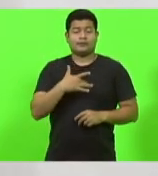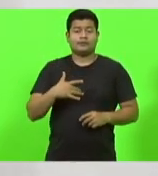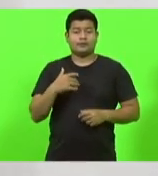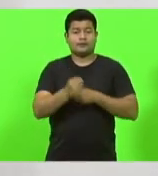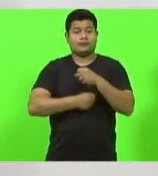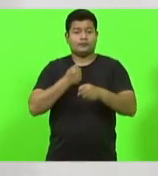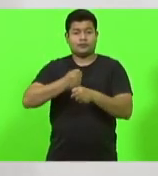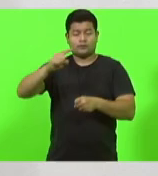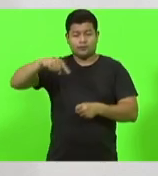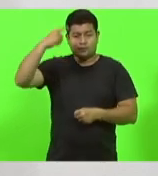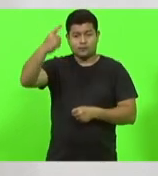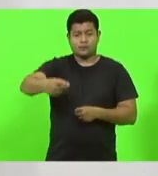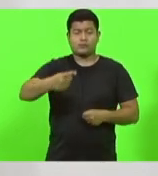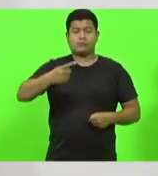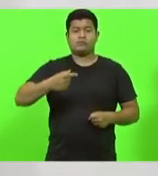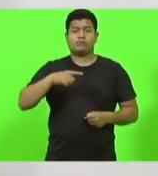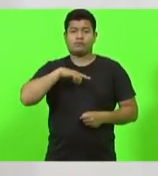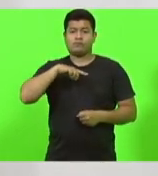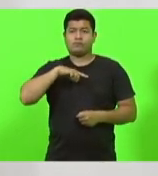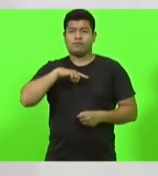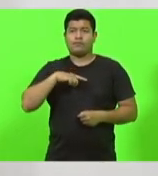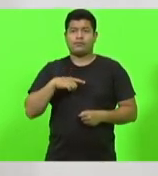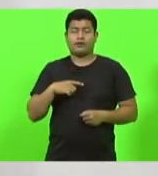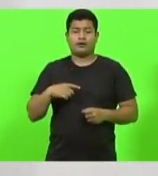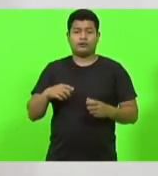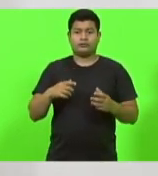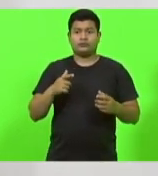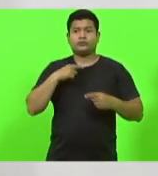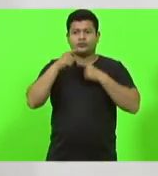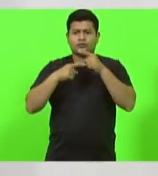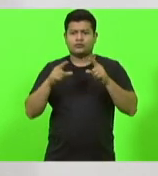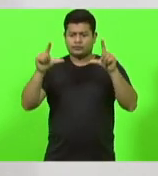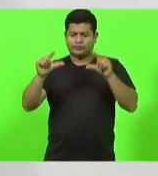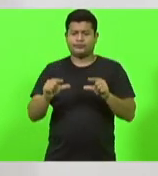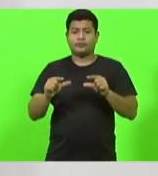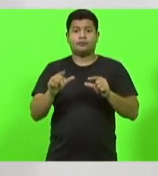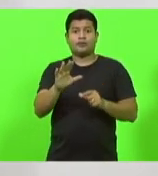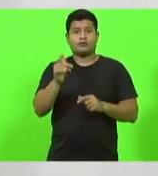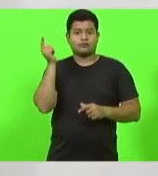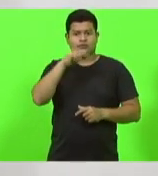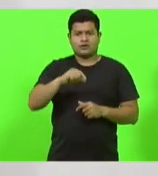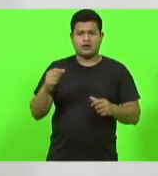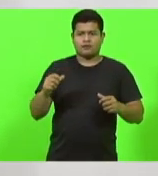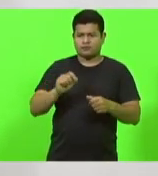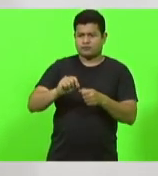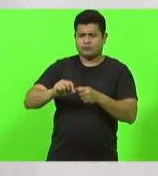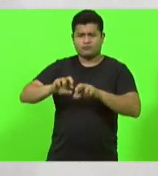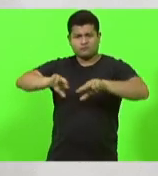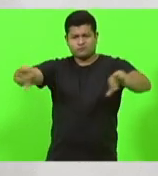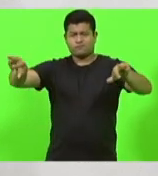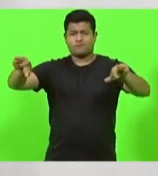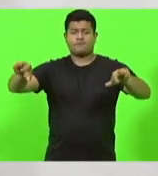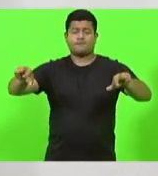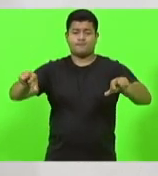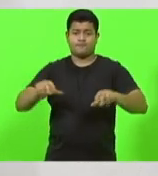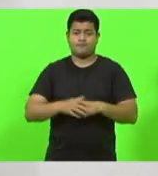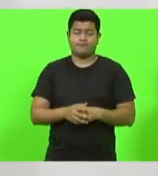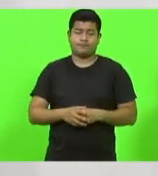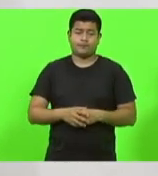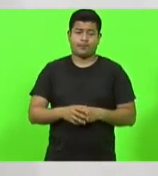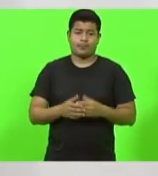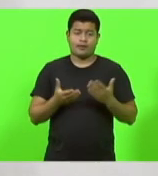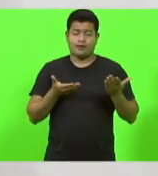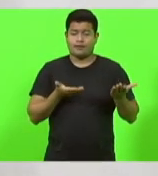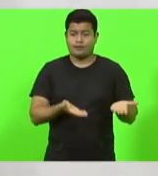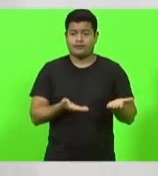seja um ano de menos incerteza e de muitas realizações, porque tão logo concretizando essas ações do governo do